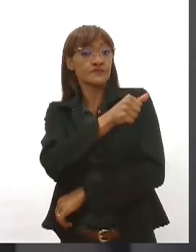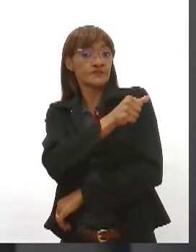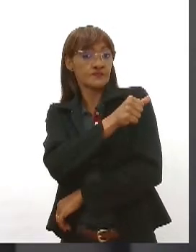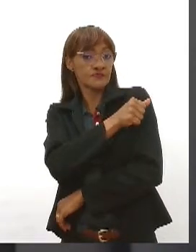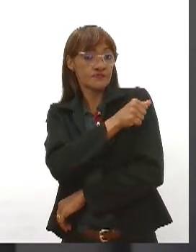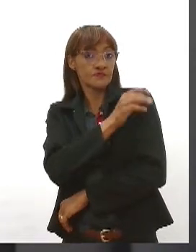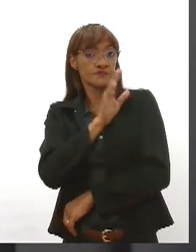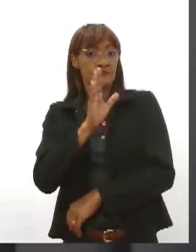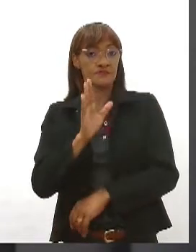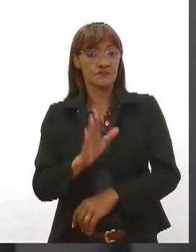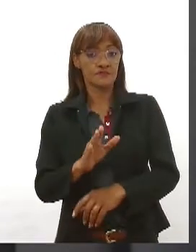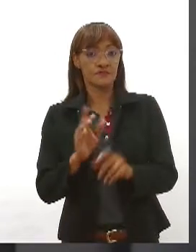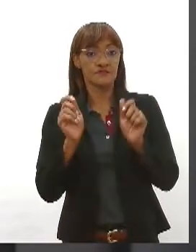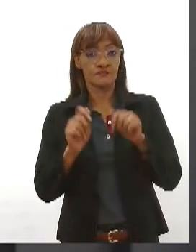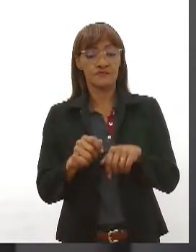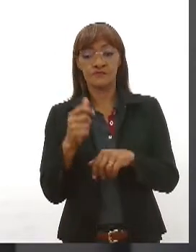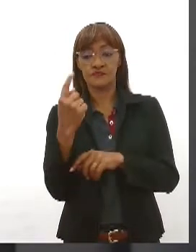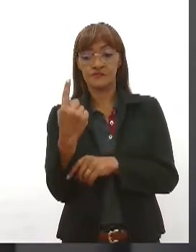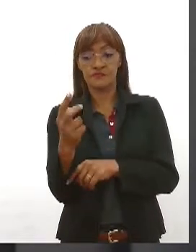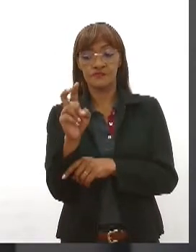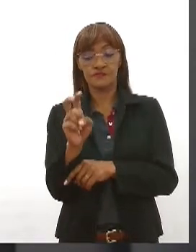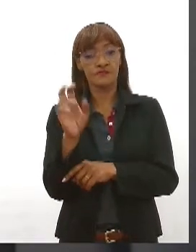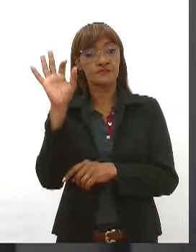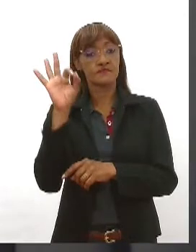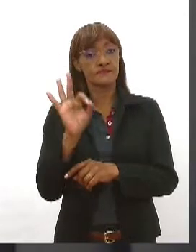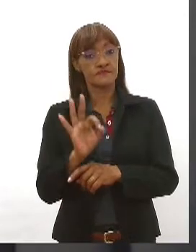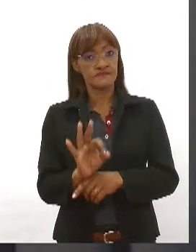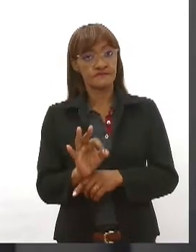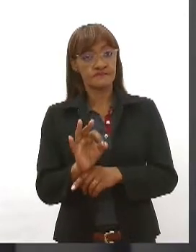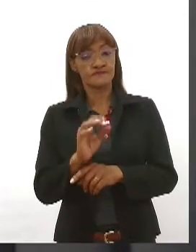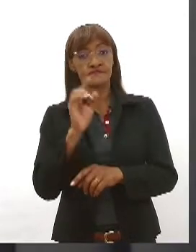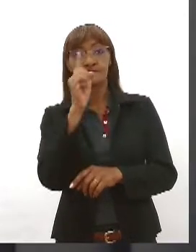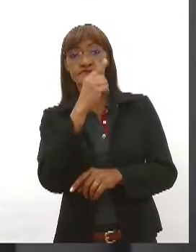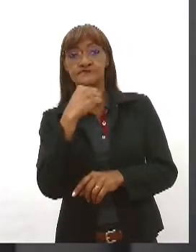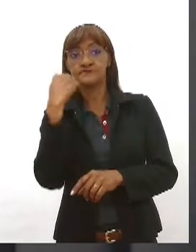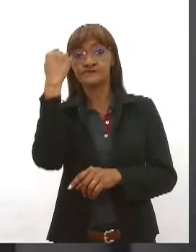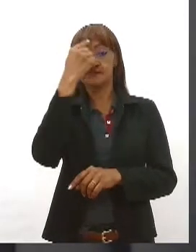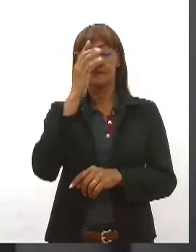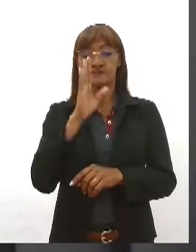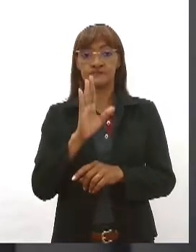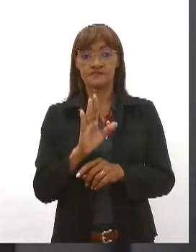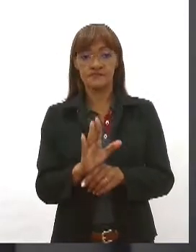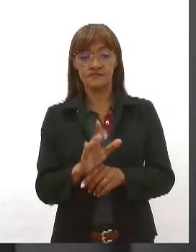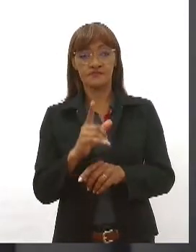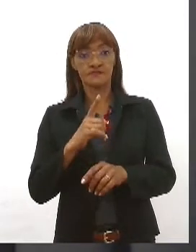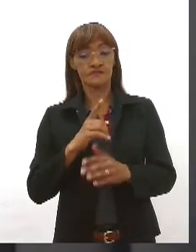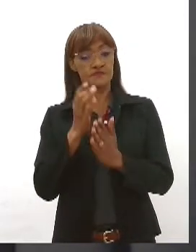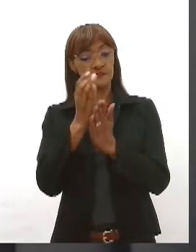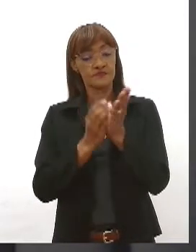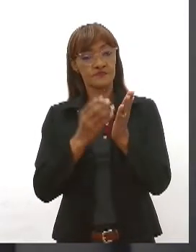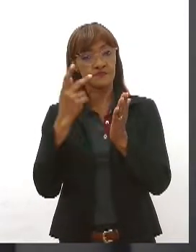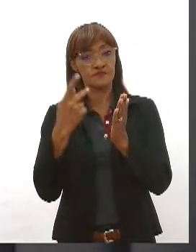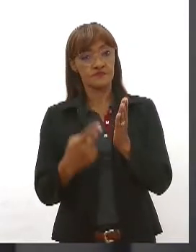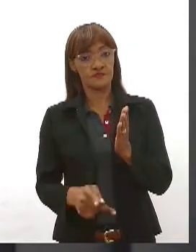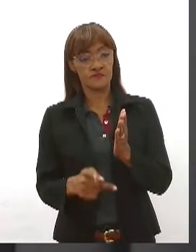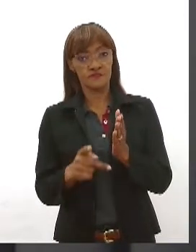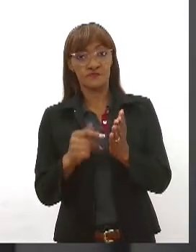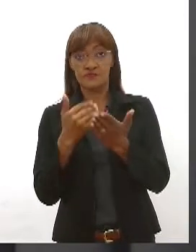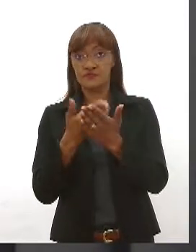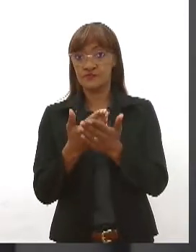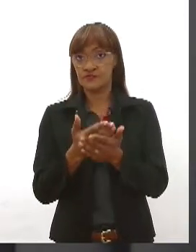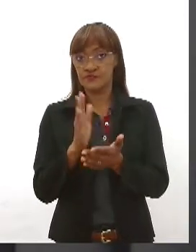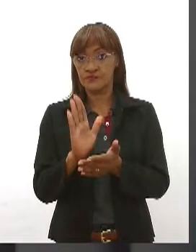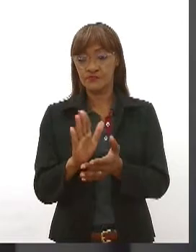menos 15% da carga horária total da estrutura curricular a que esteja vinculado. O resultado do